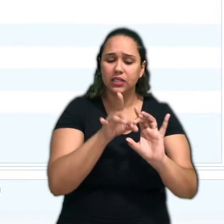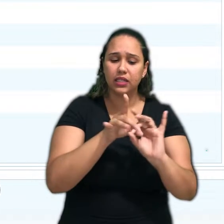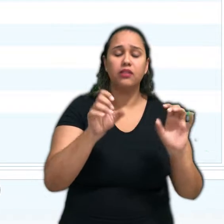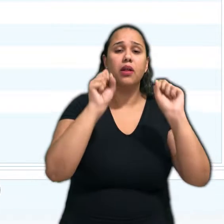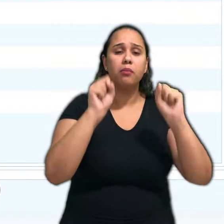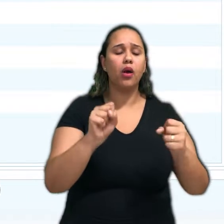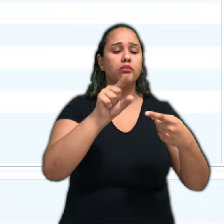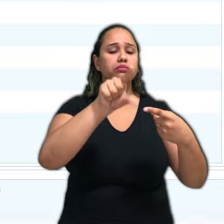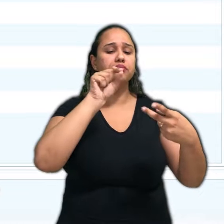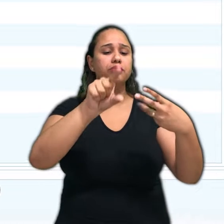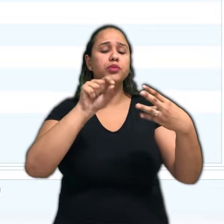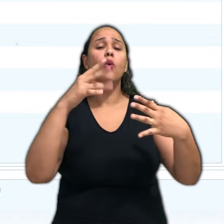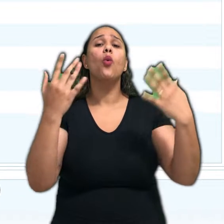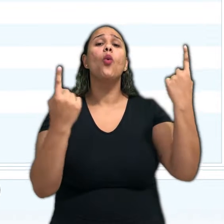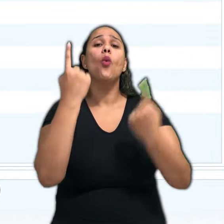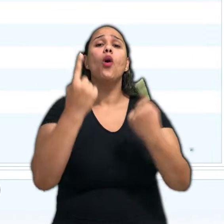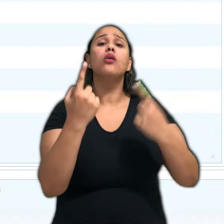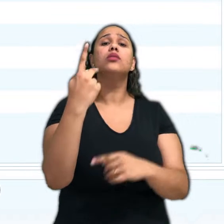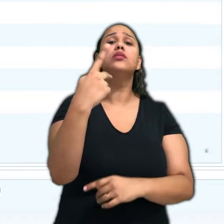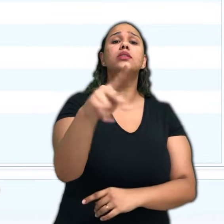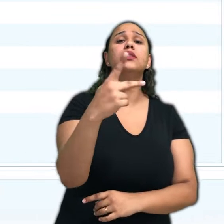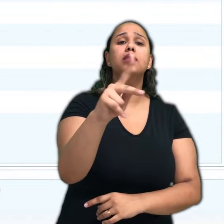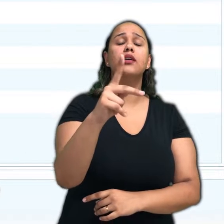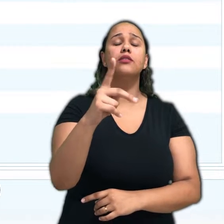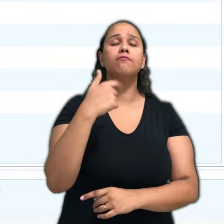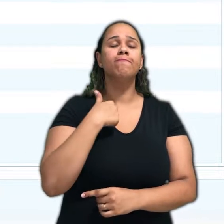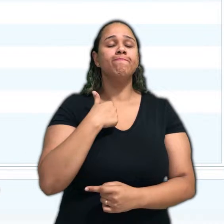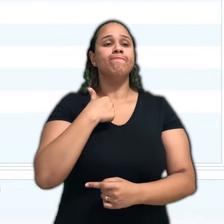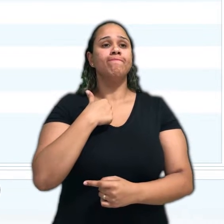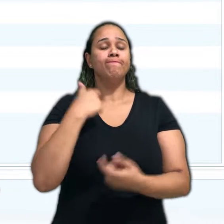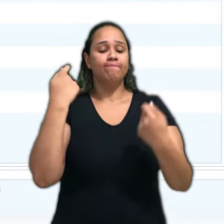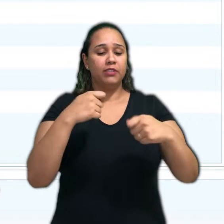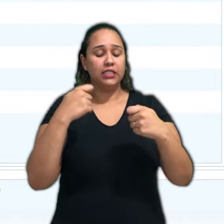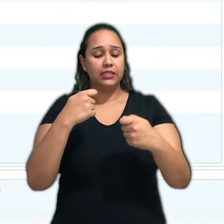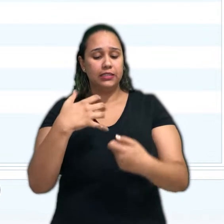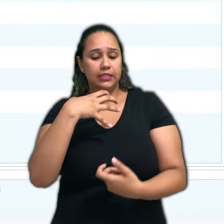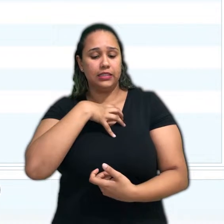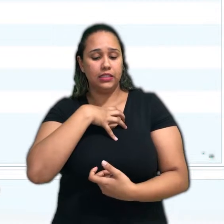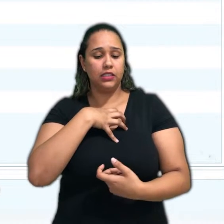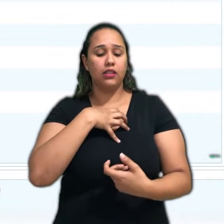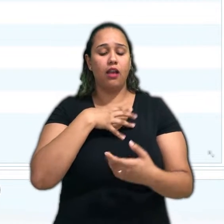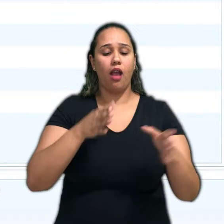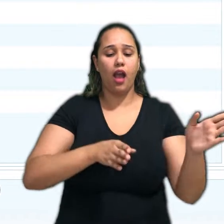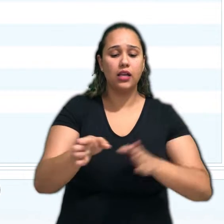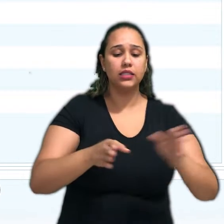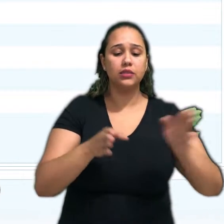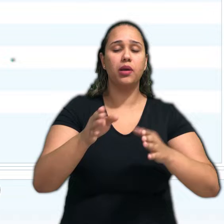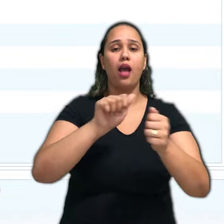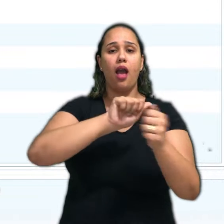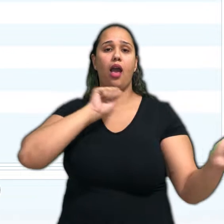opções entende como necessária para você conseguir realizar a prova de forma acessível e adequada.